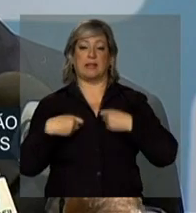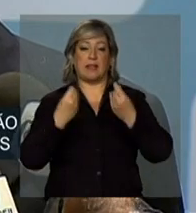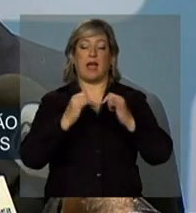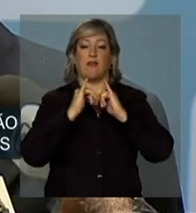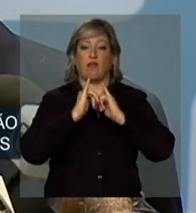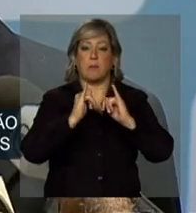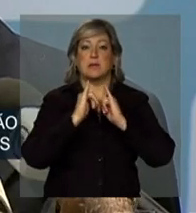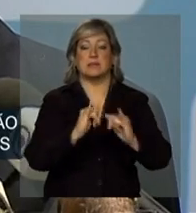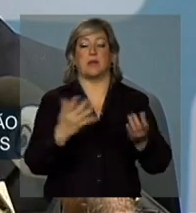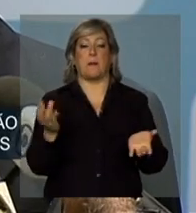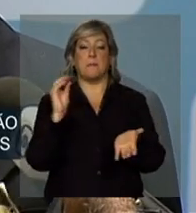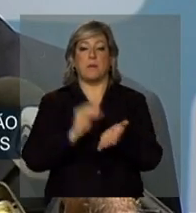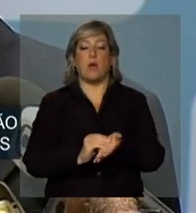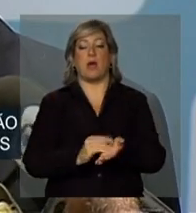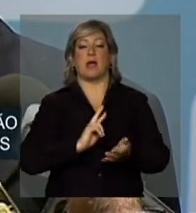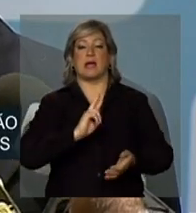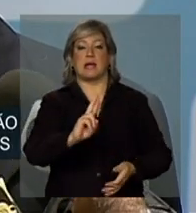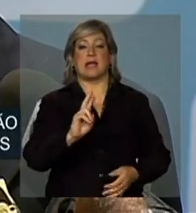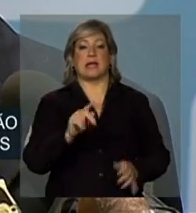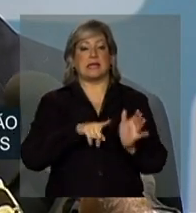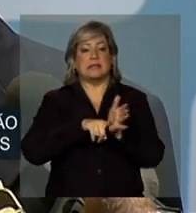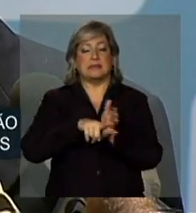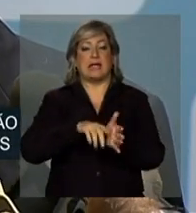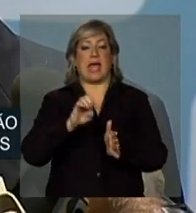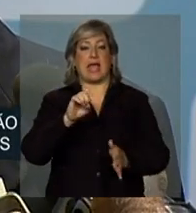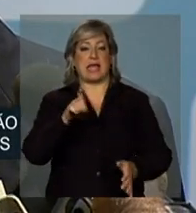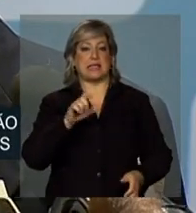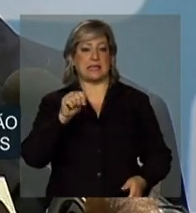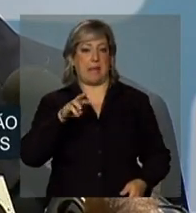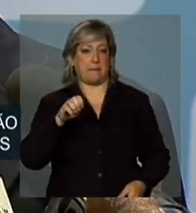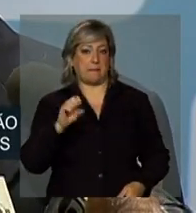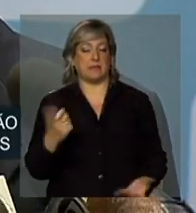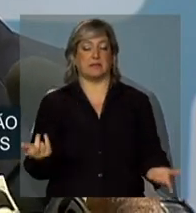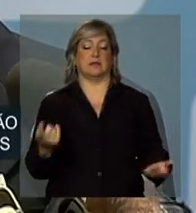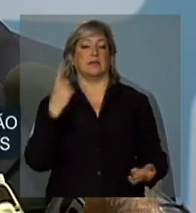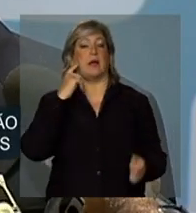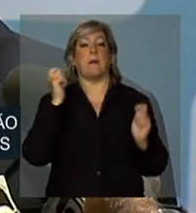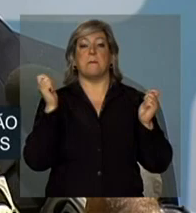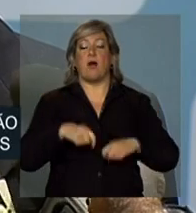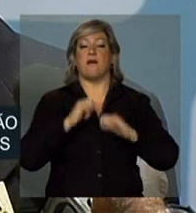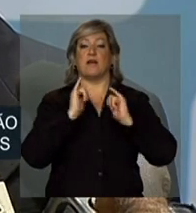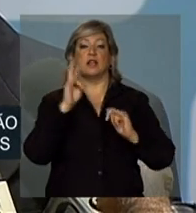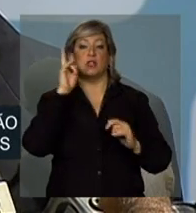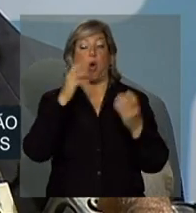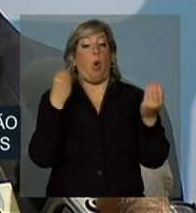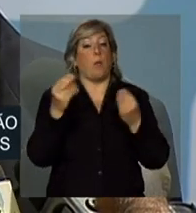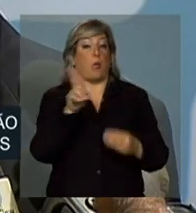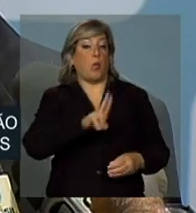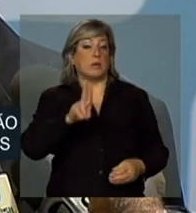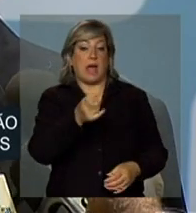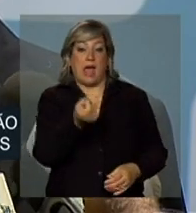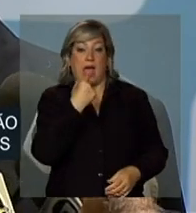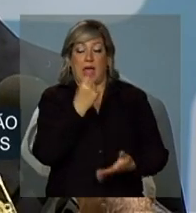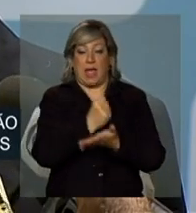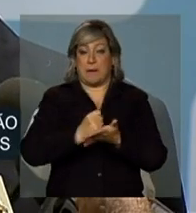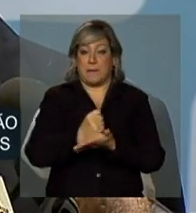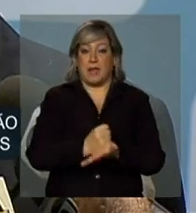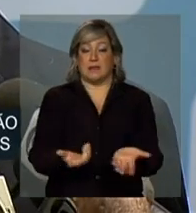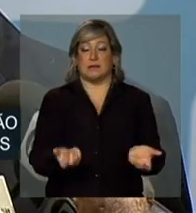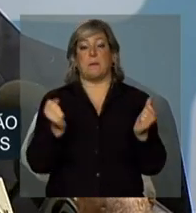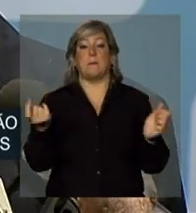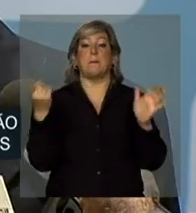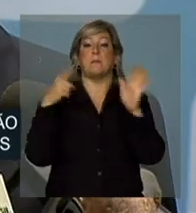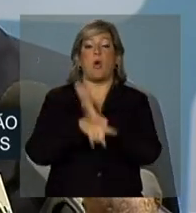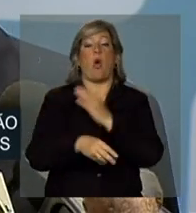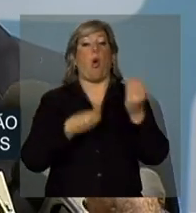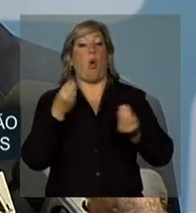resultados de exames, pode discutir conduta de medicamento, pode perguntar como está a avaliação,